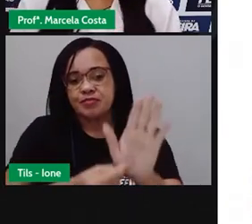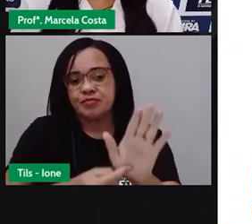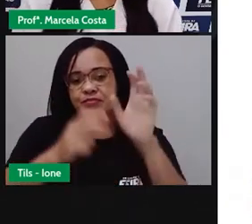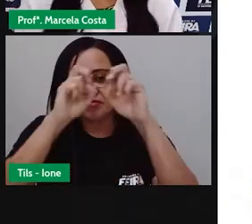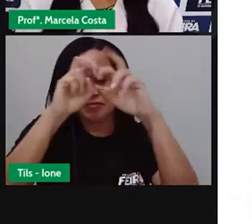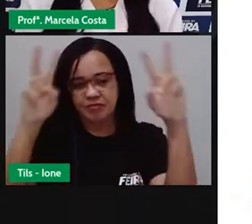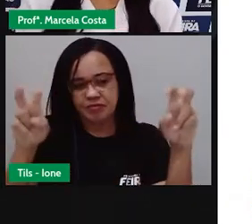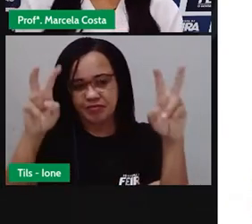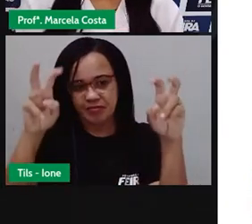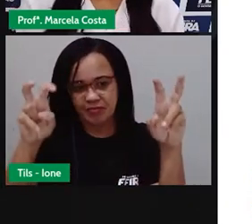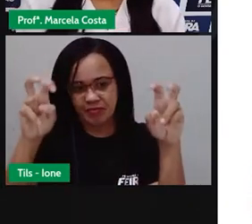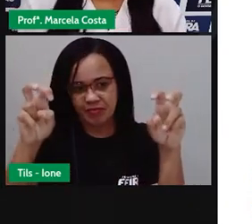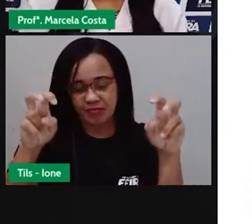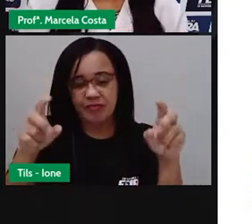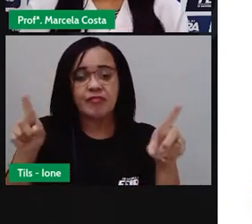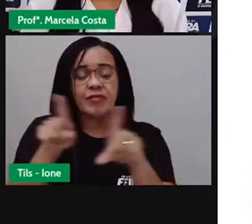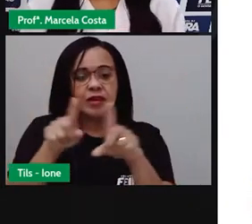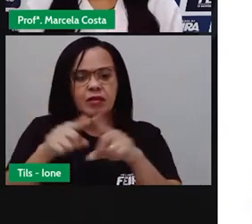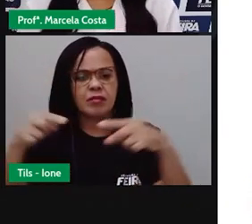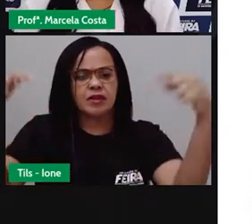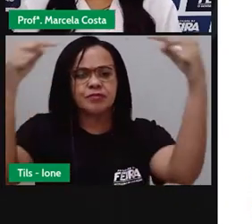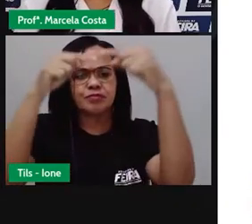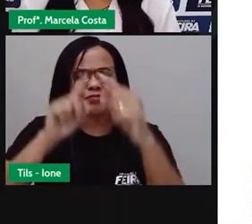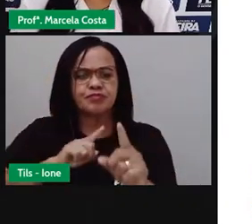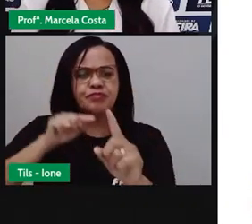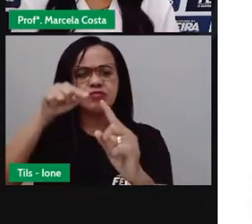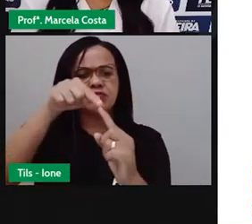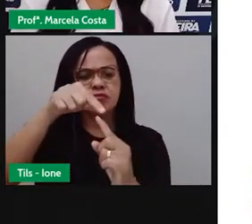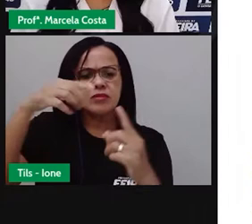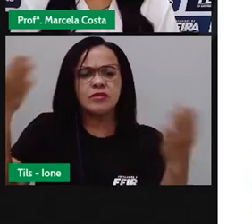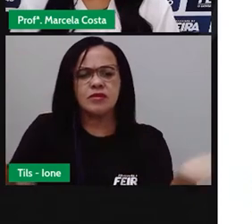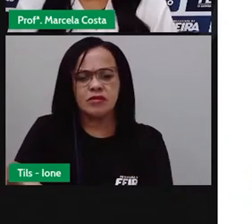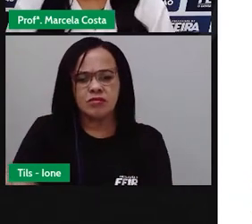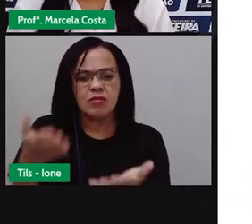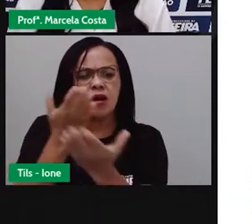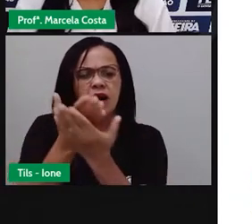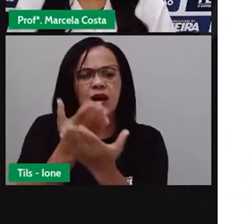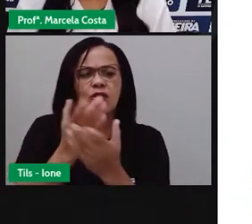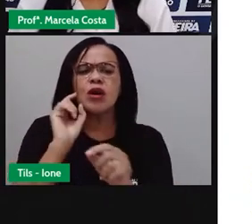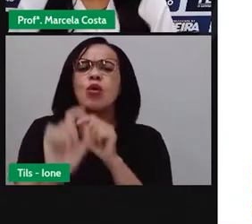e os objetivos dessa aula. Tá certo?